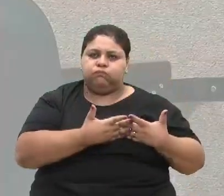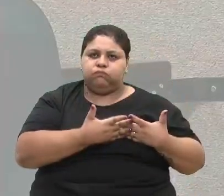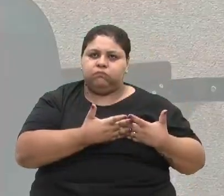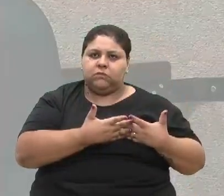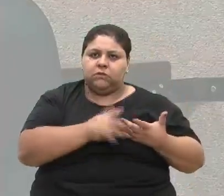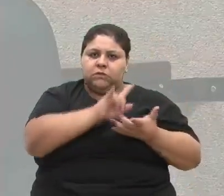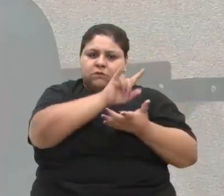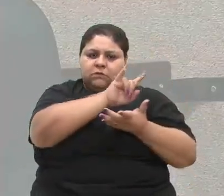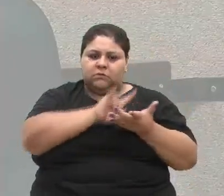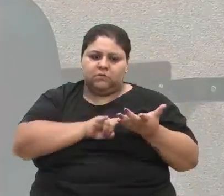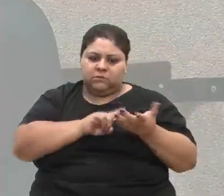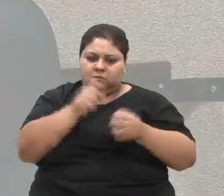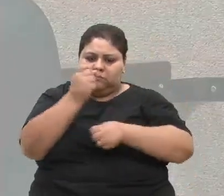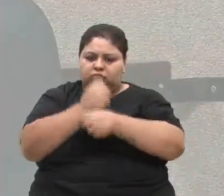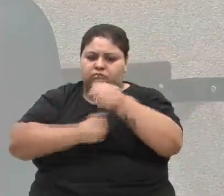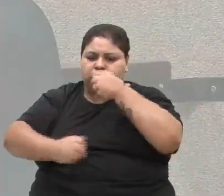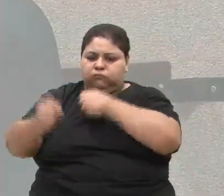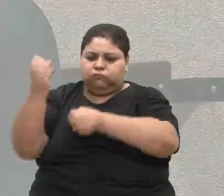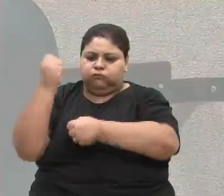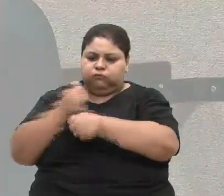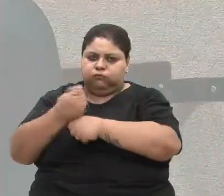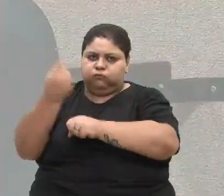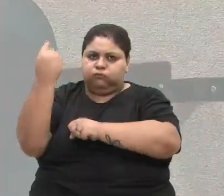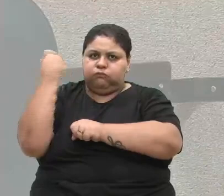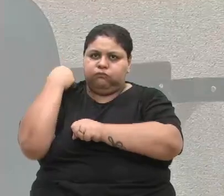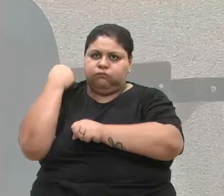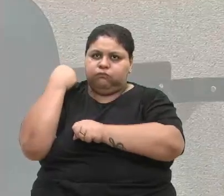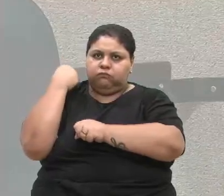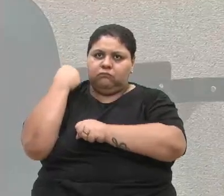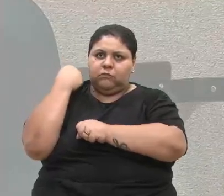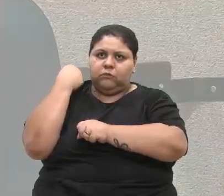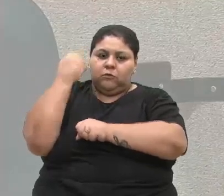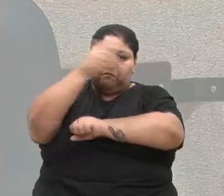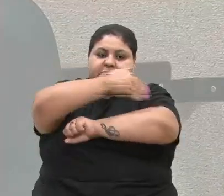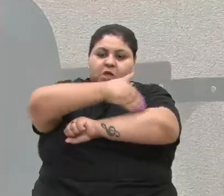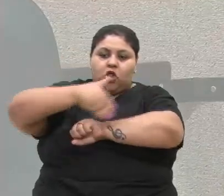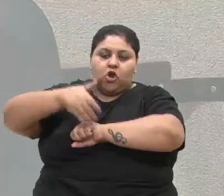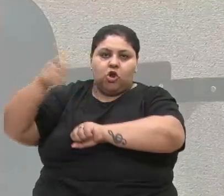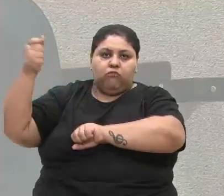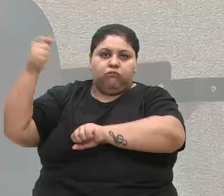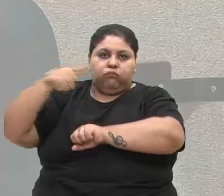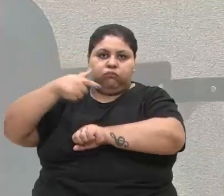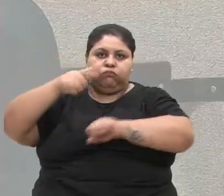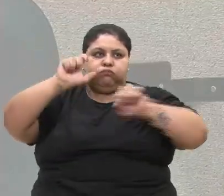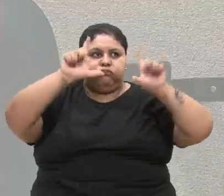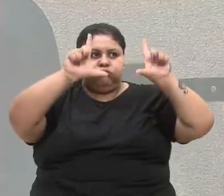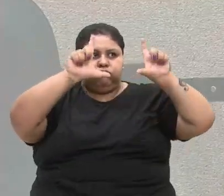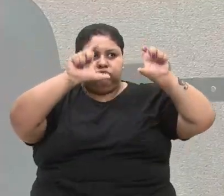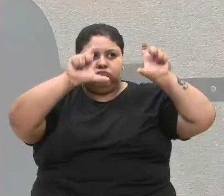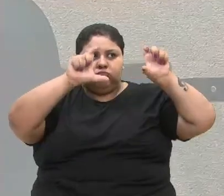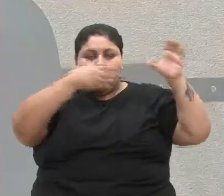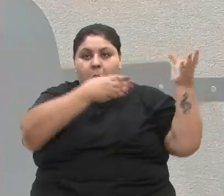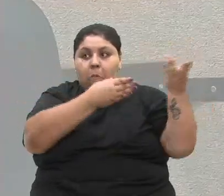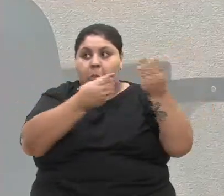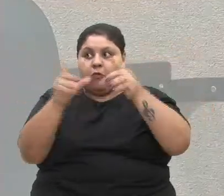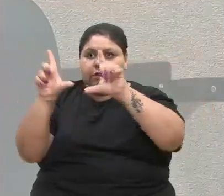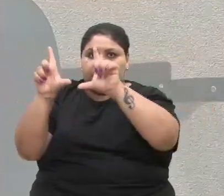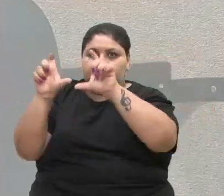relatório, o ano passado, sobre a Rota do Sol. Tiramos fotos, centenas de fotos,